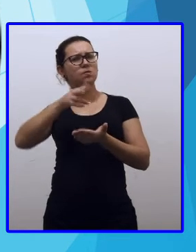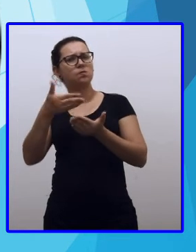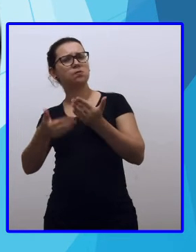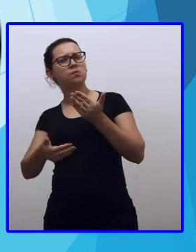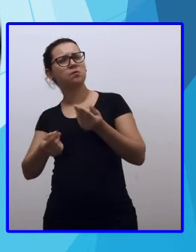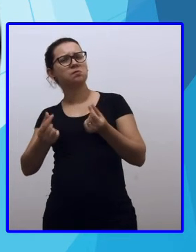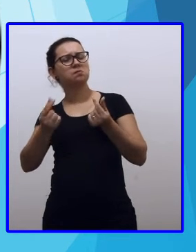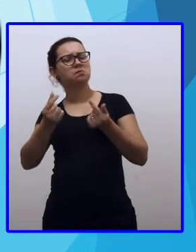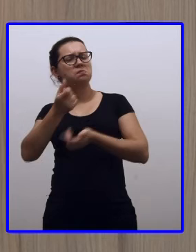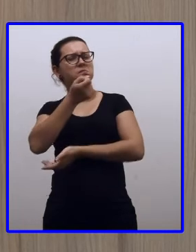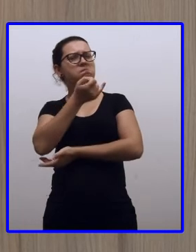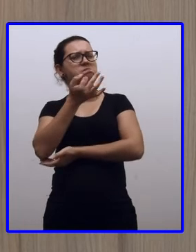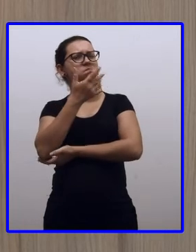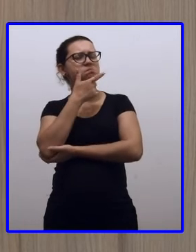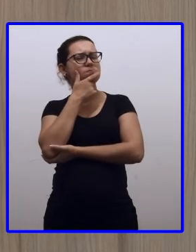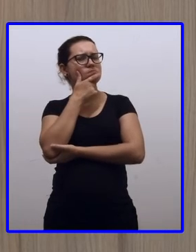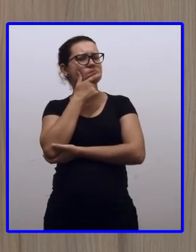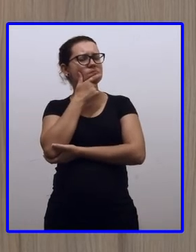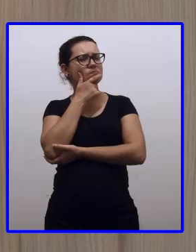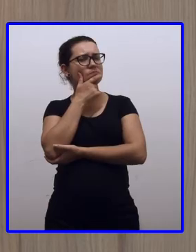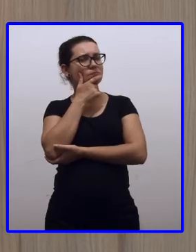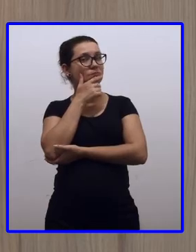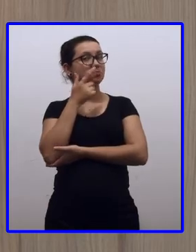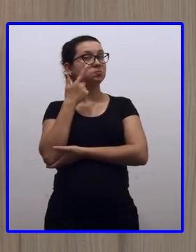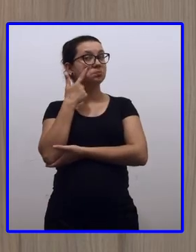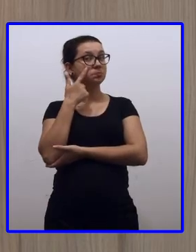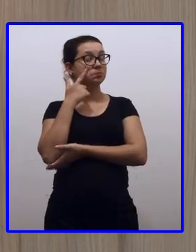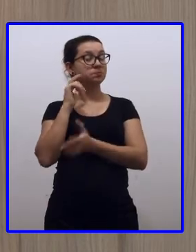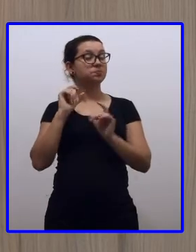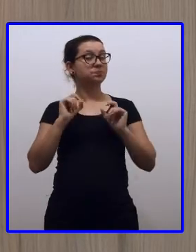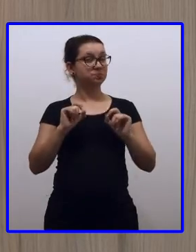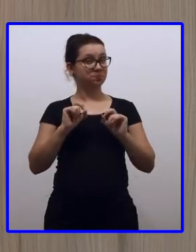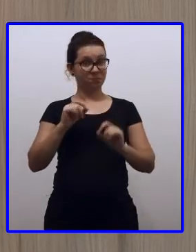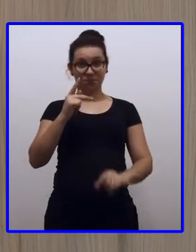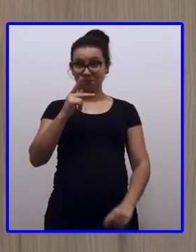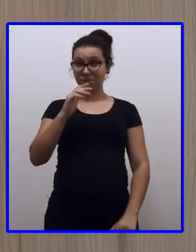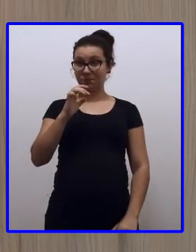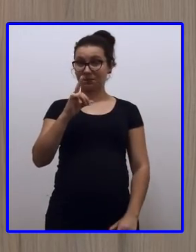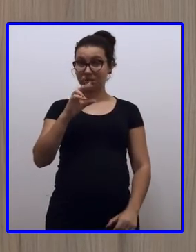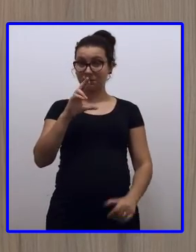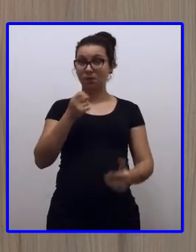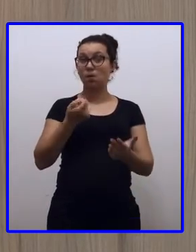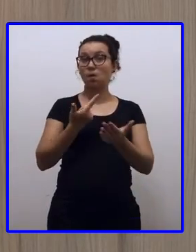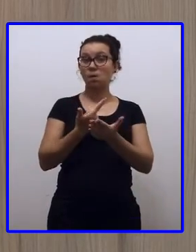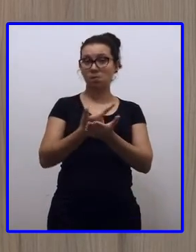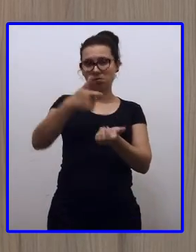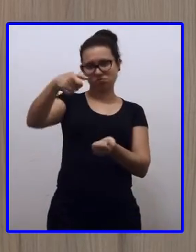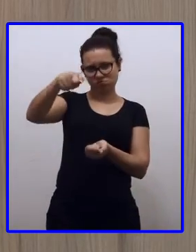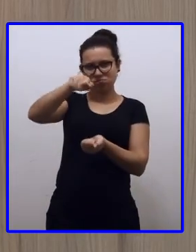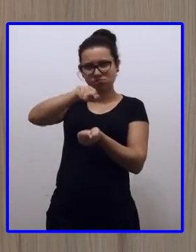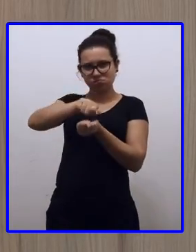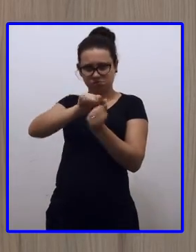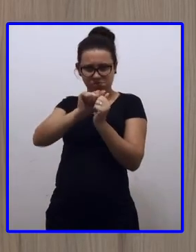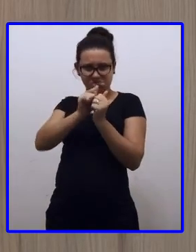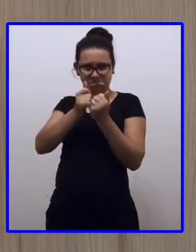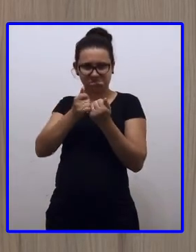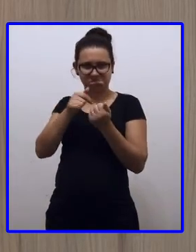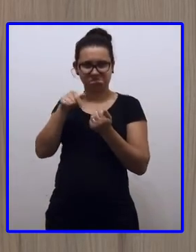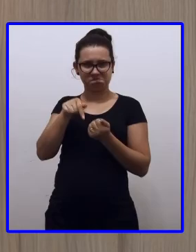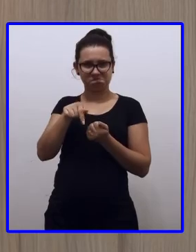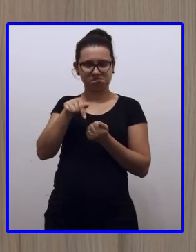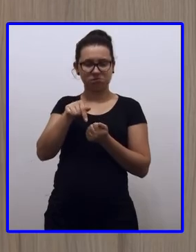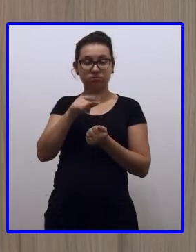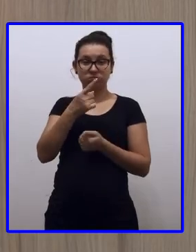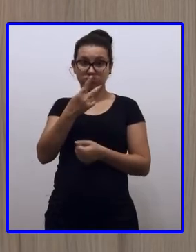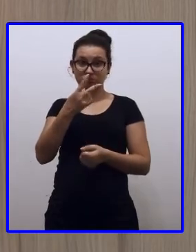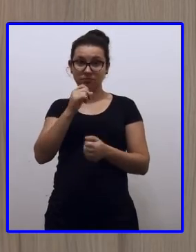quanto? Então, a situação é a seguinte. O Pedro comprou a sanduicheira pagou cento e vinte reais. Daí,